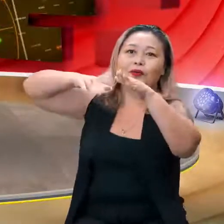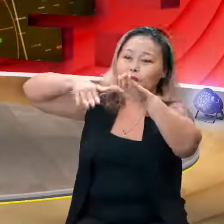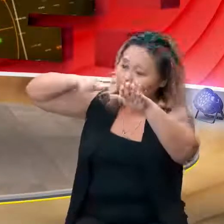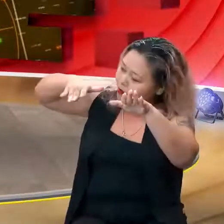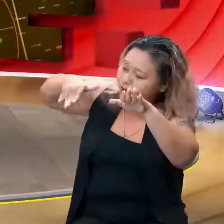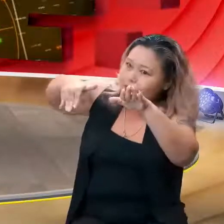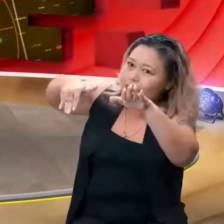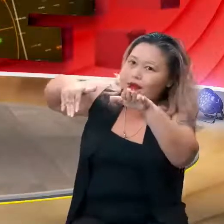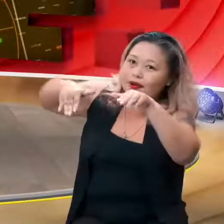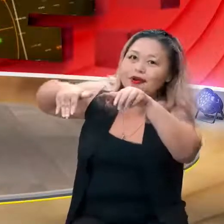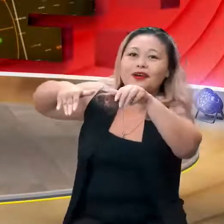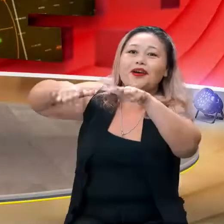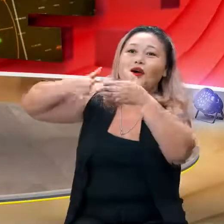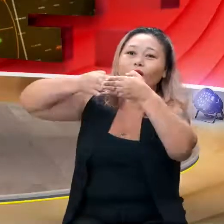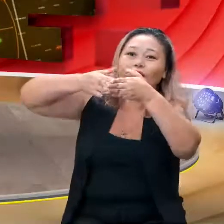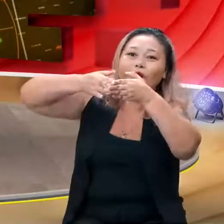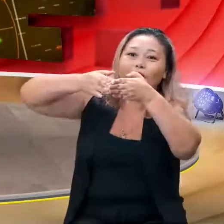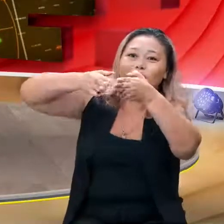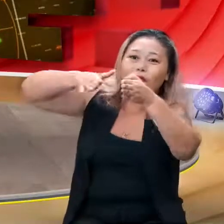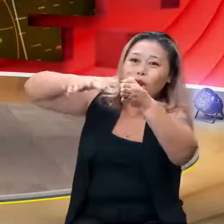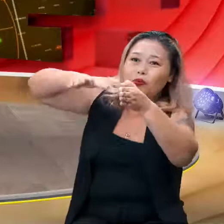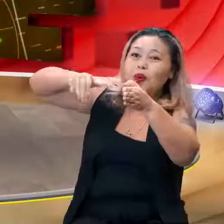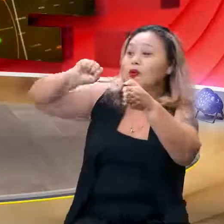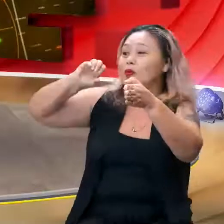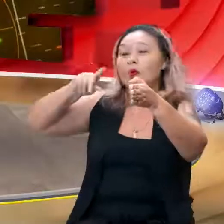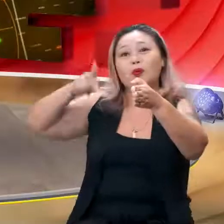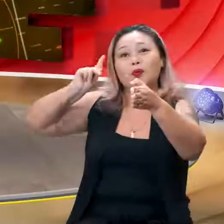batendo o pé. De 80 é você, não? É eu?